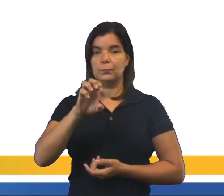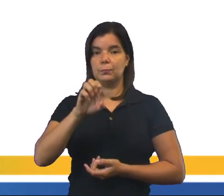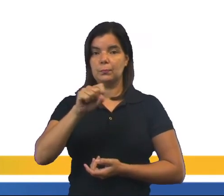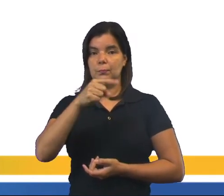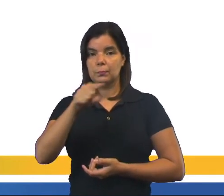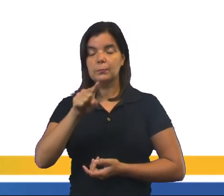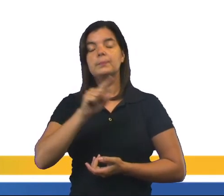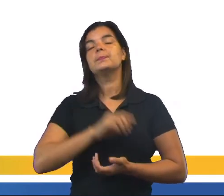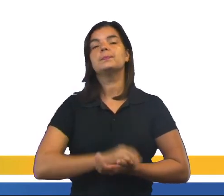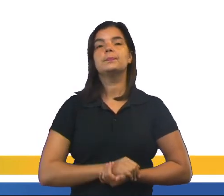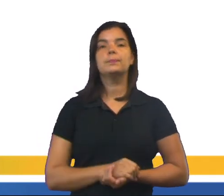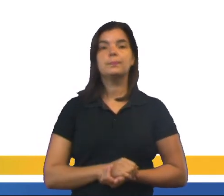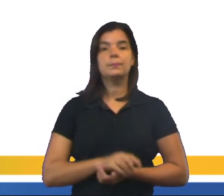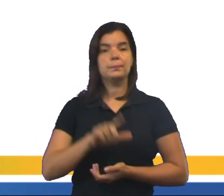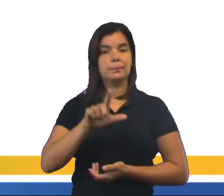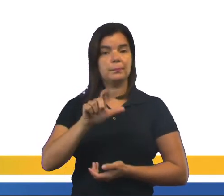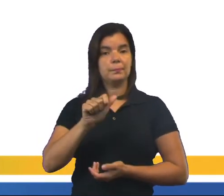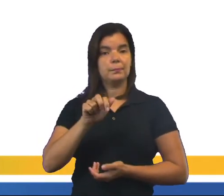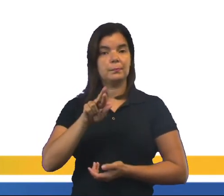A laringe.